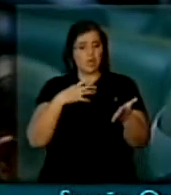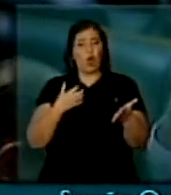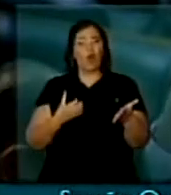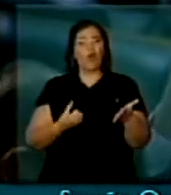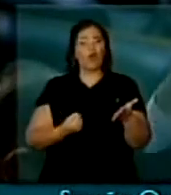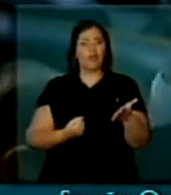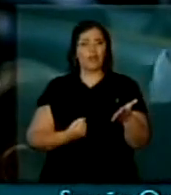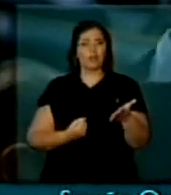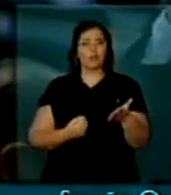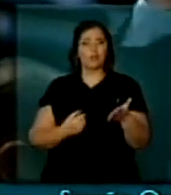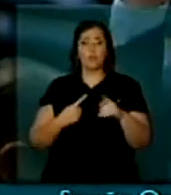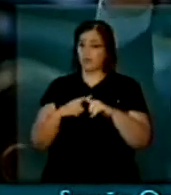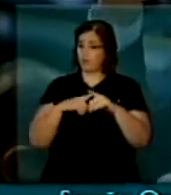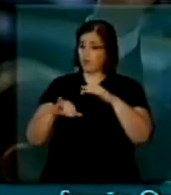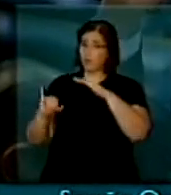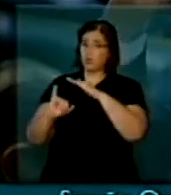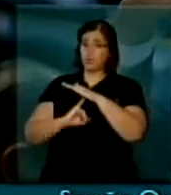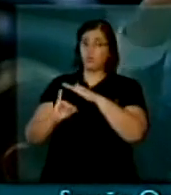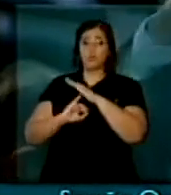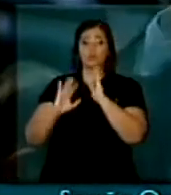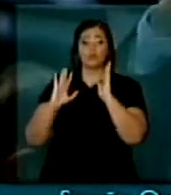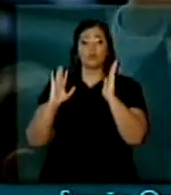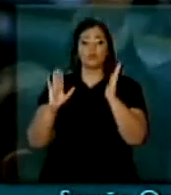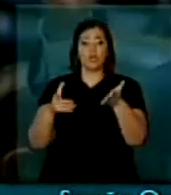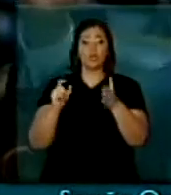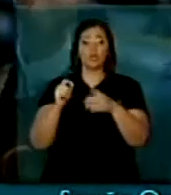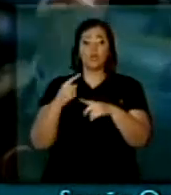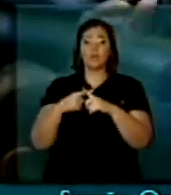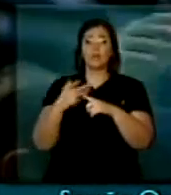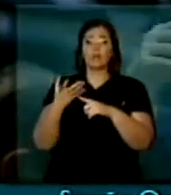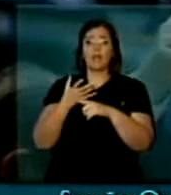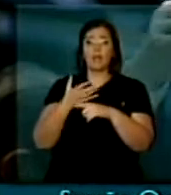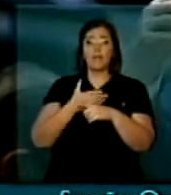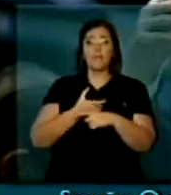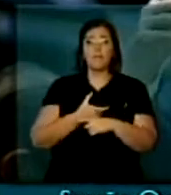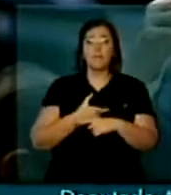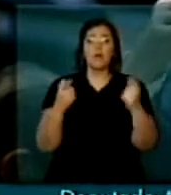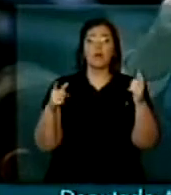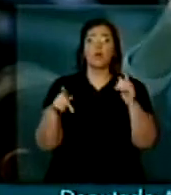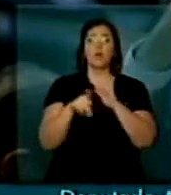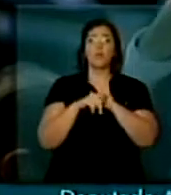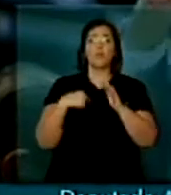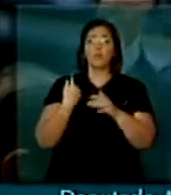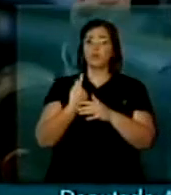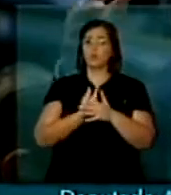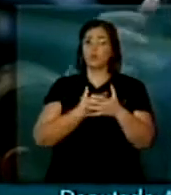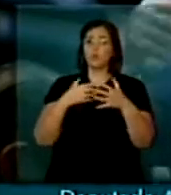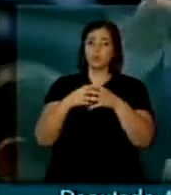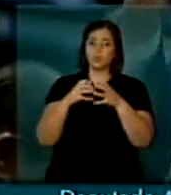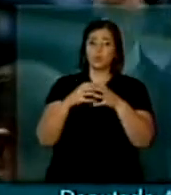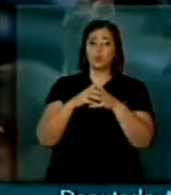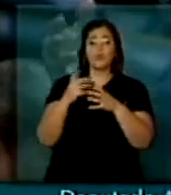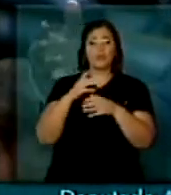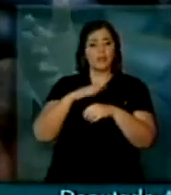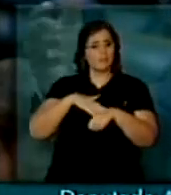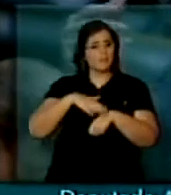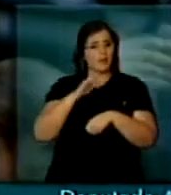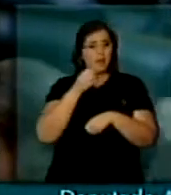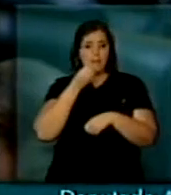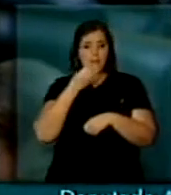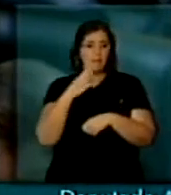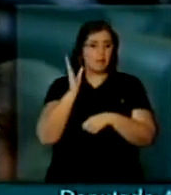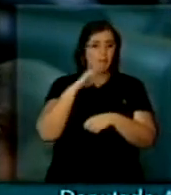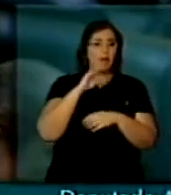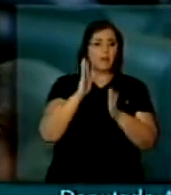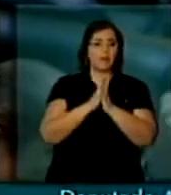instituição para a maior parte de nós terráqueos acima do bem e do mal, a Igreja